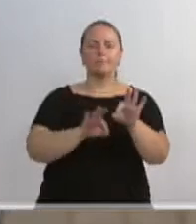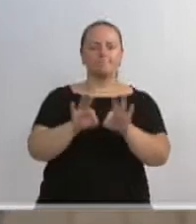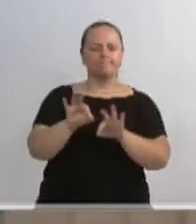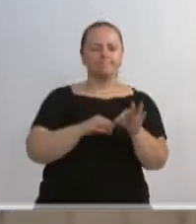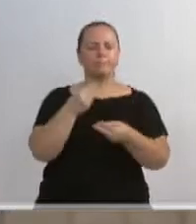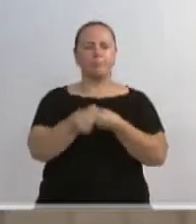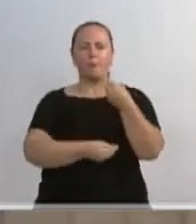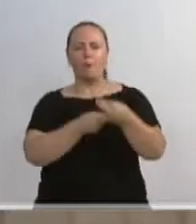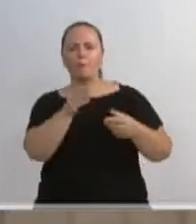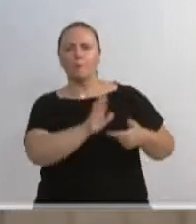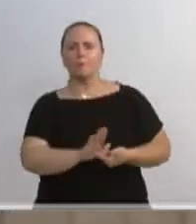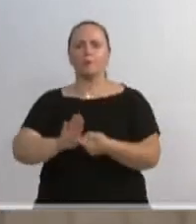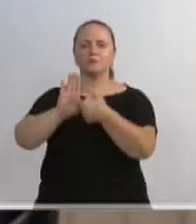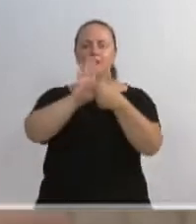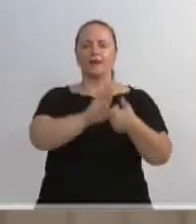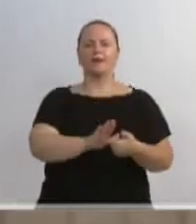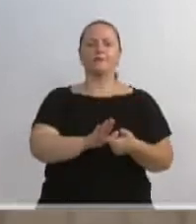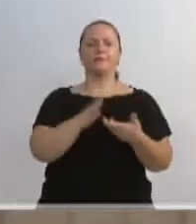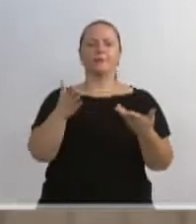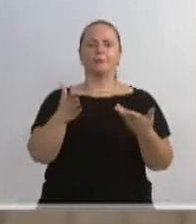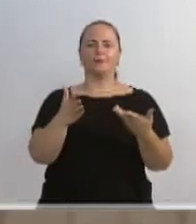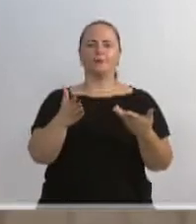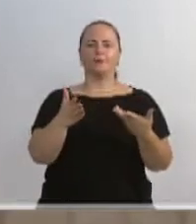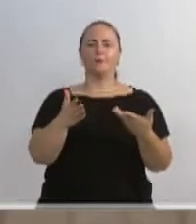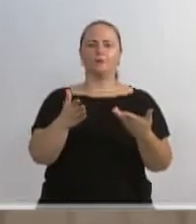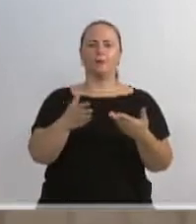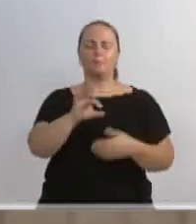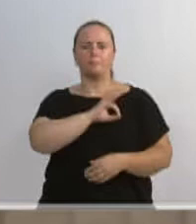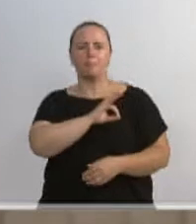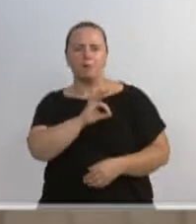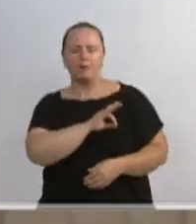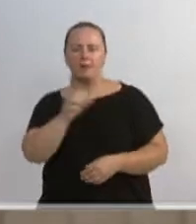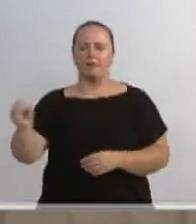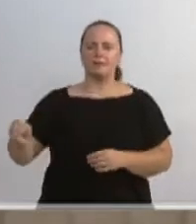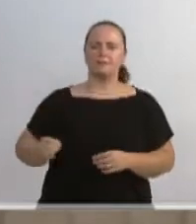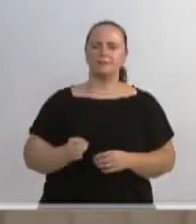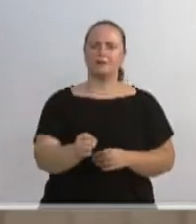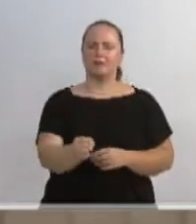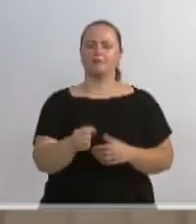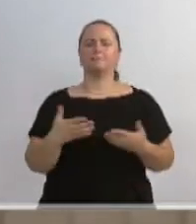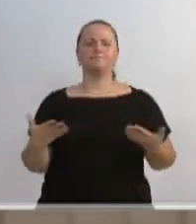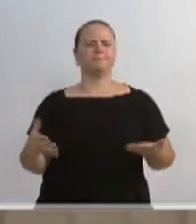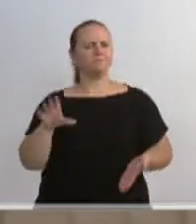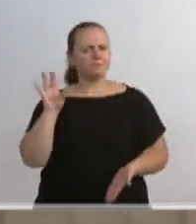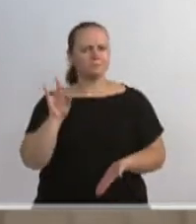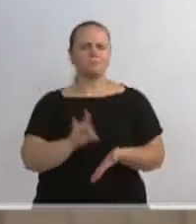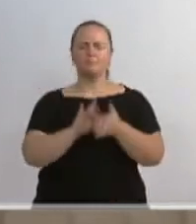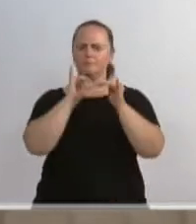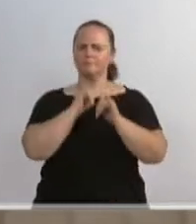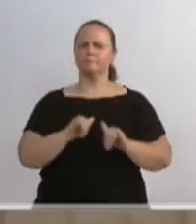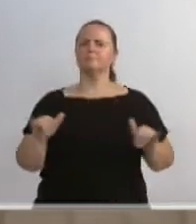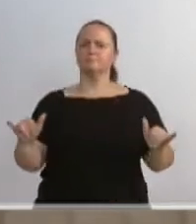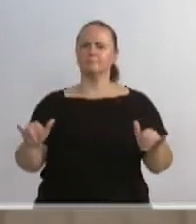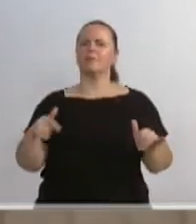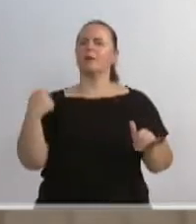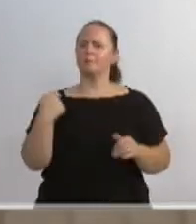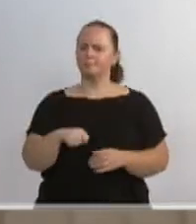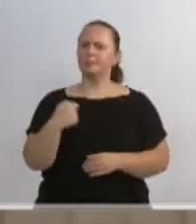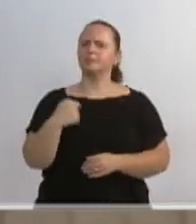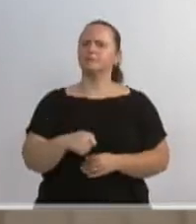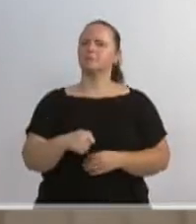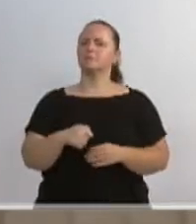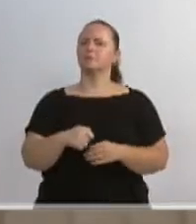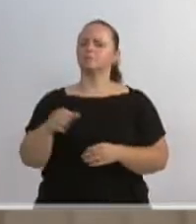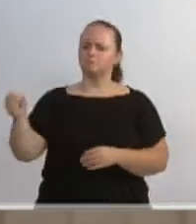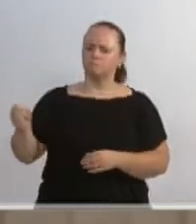Senti falta do governador anunciando o efetivo da Polícia Militar para a nossa cidade. Então, fica aqui o registro, que eu acho que ele deveria ter vindo